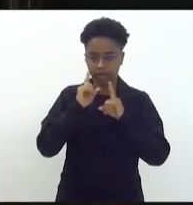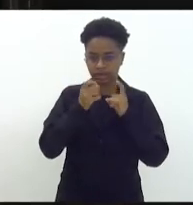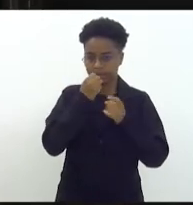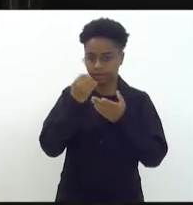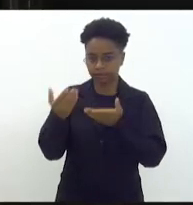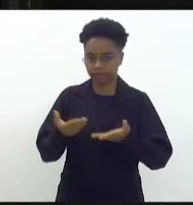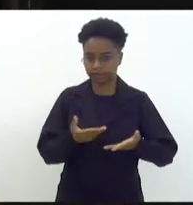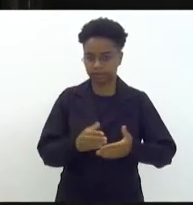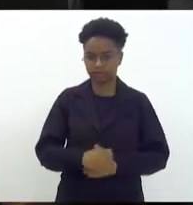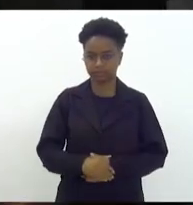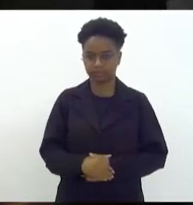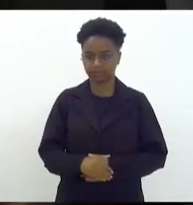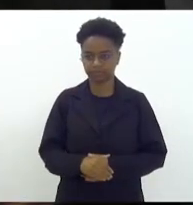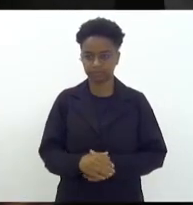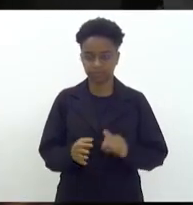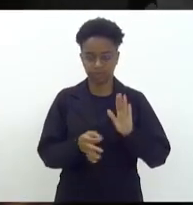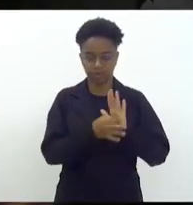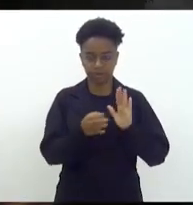bem-vindo. Presidente, favorável.